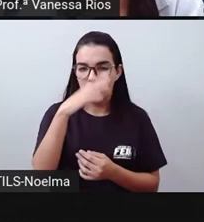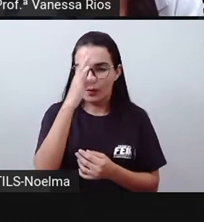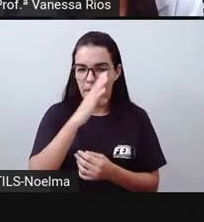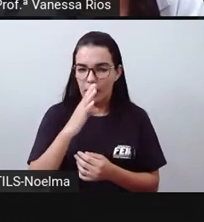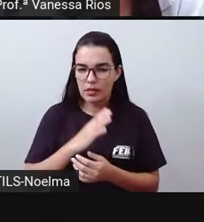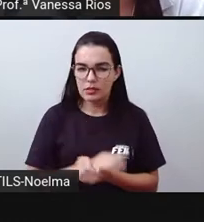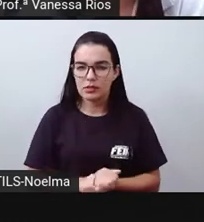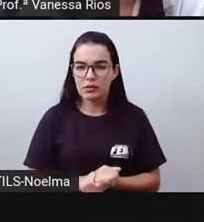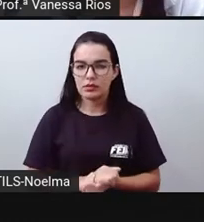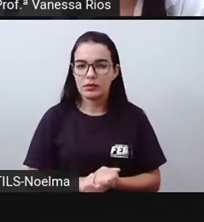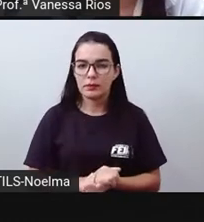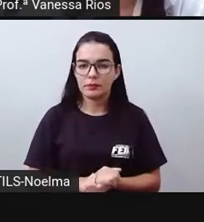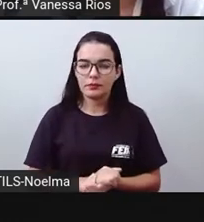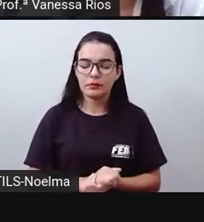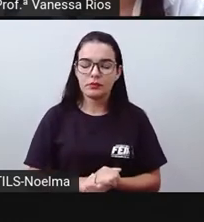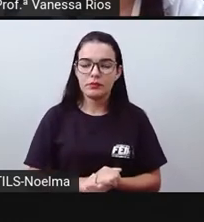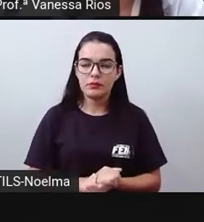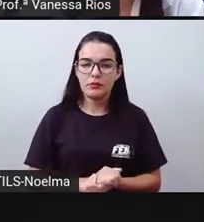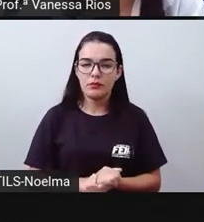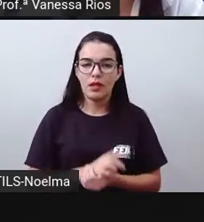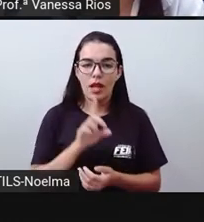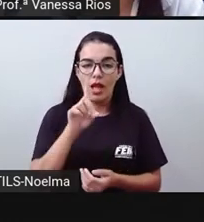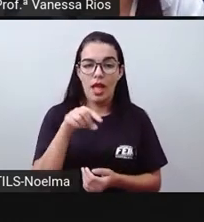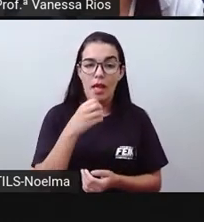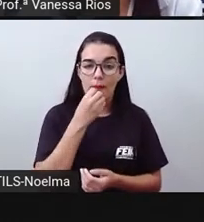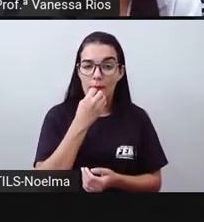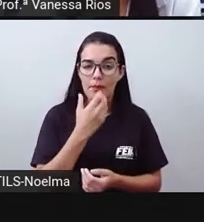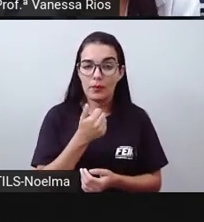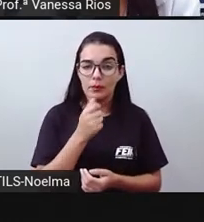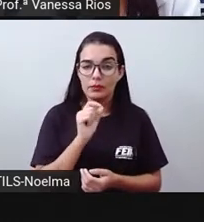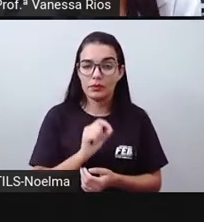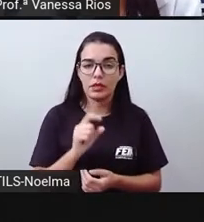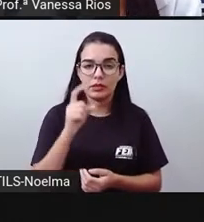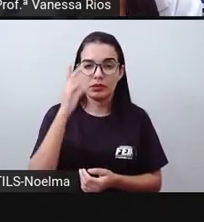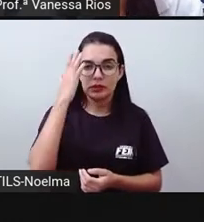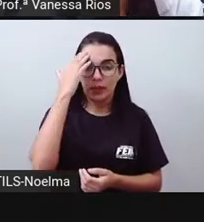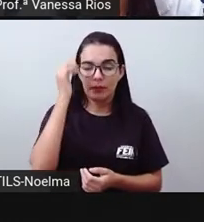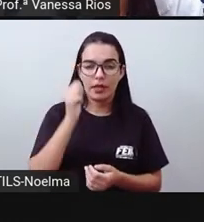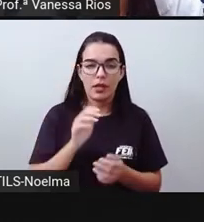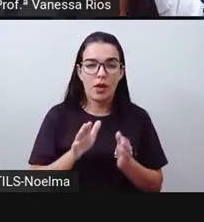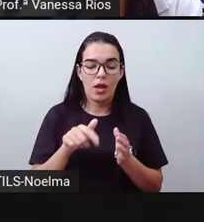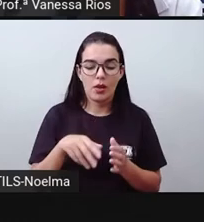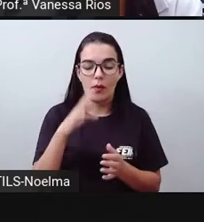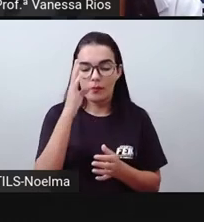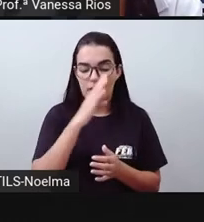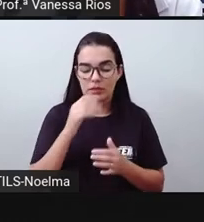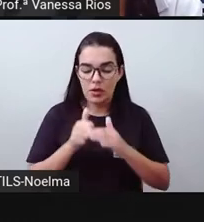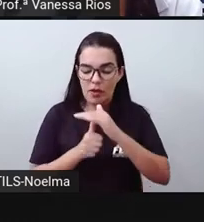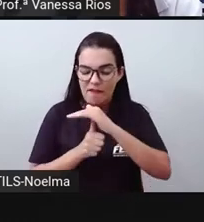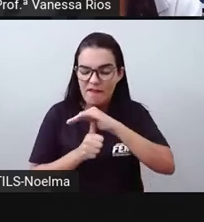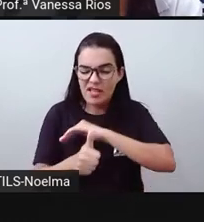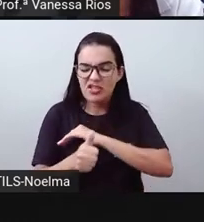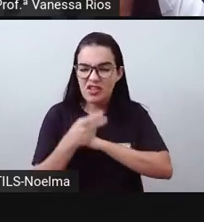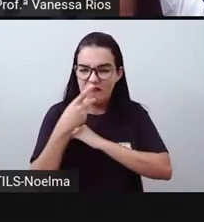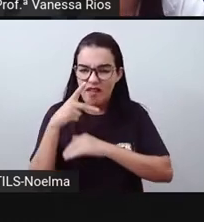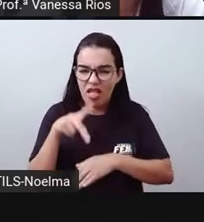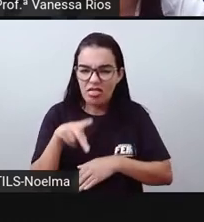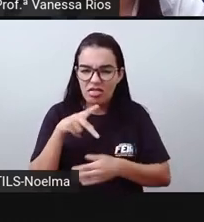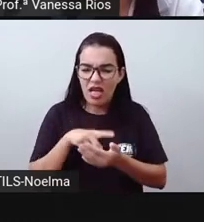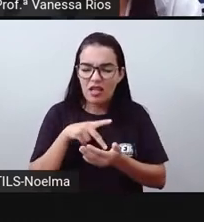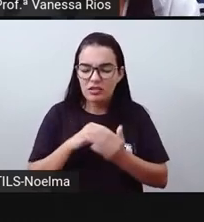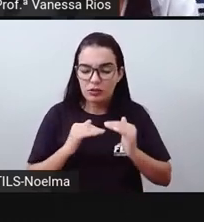a gente saber que o Brasil começou a investir realmente em rodovias somente ao longo do século XX.